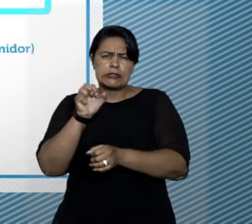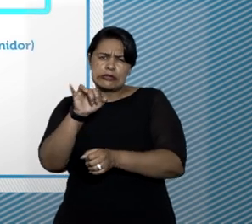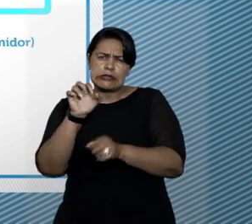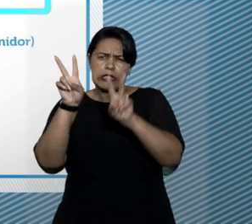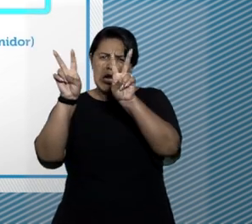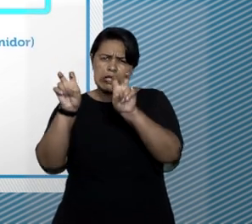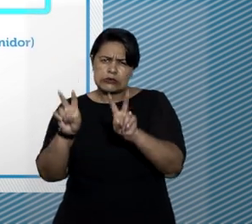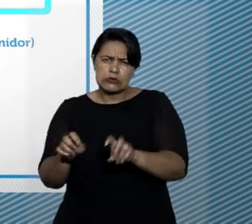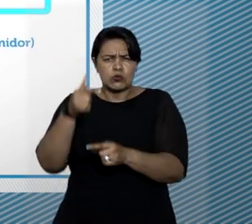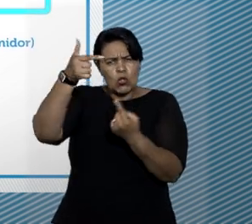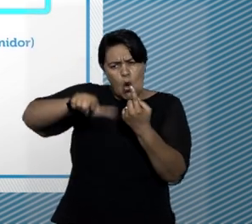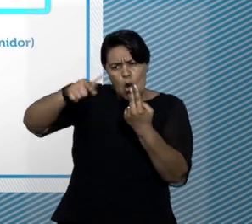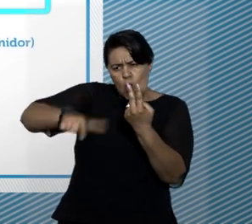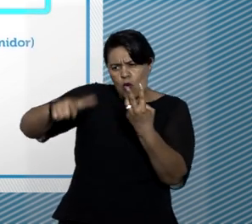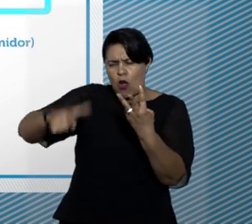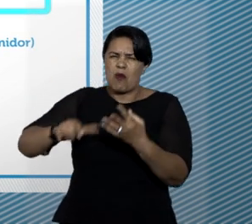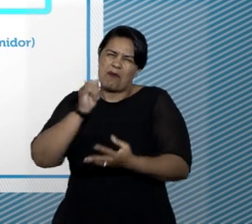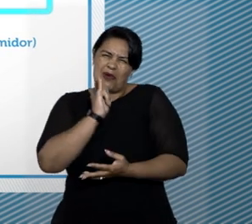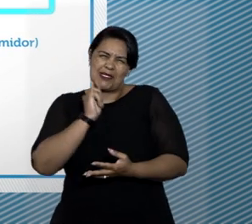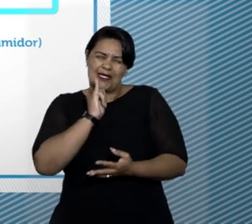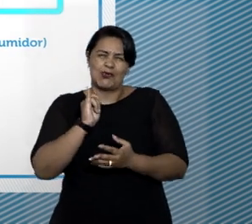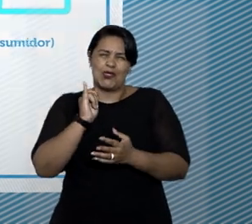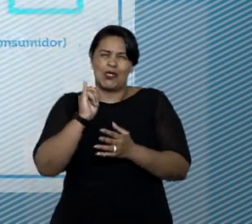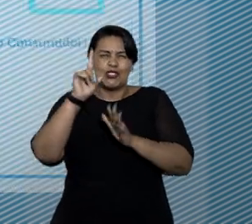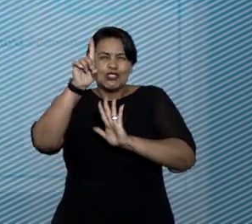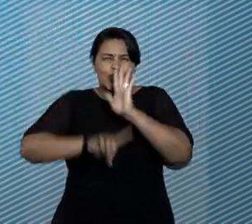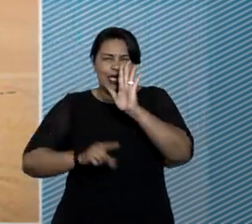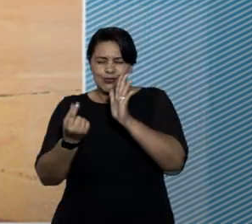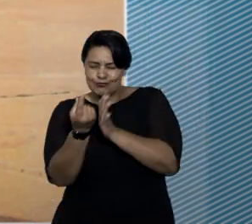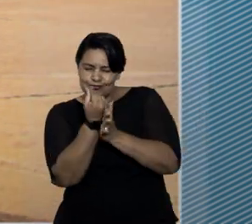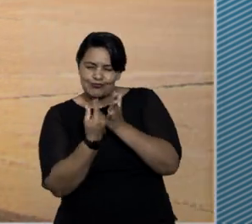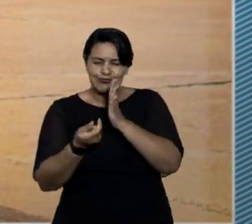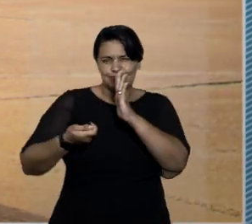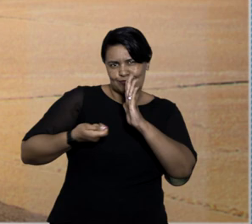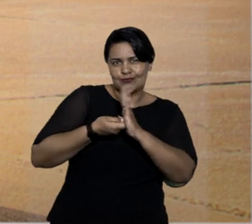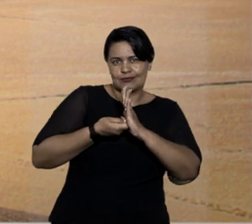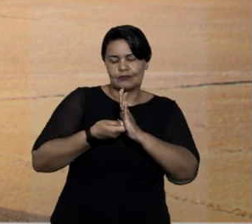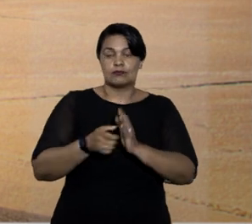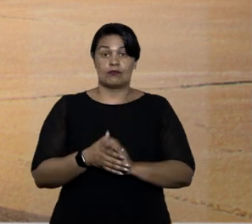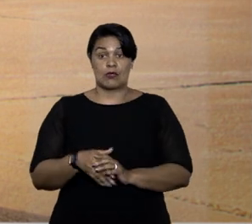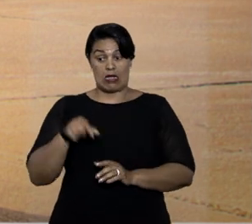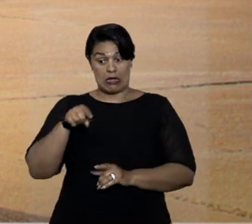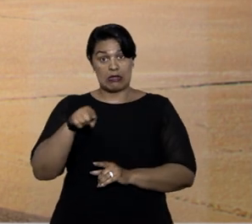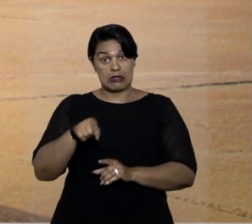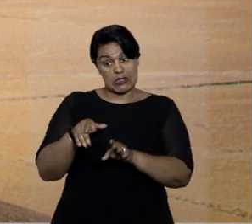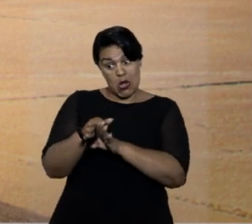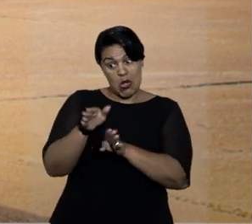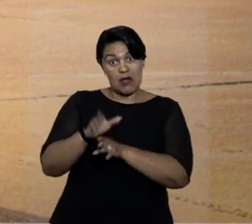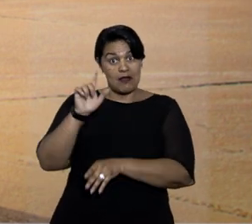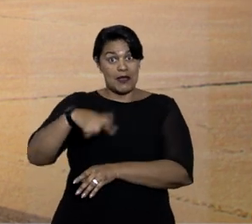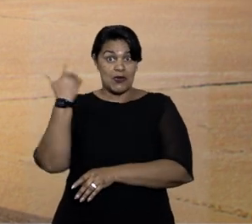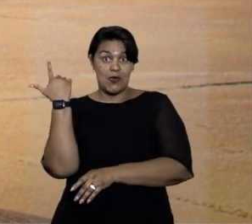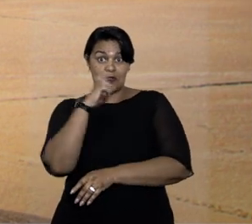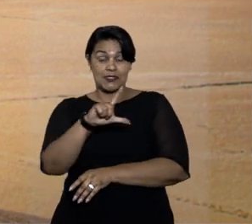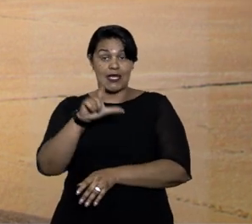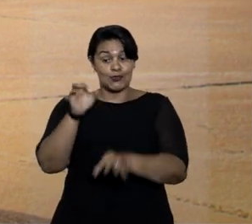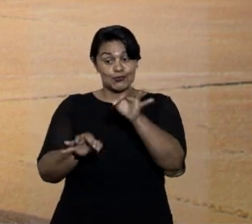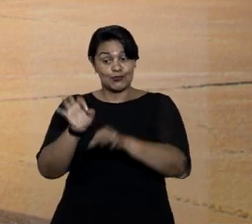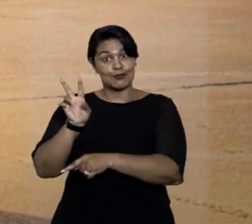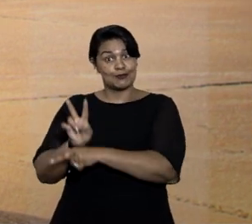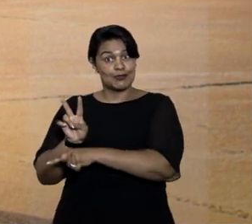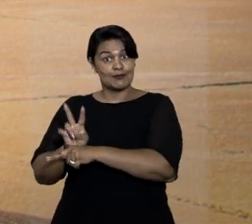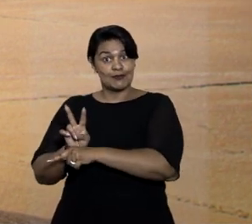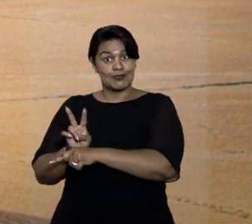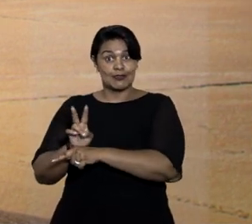repetem em massa, como as de direito do consumidor, por exemplo. Essa orientação é o que dá vida à justiça preventiva,